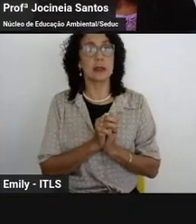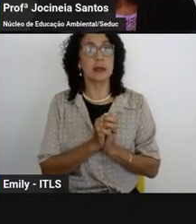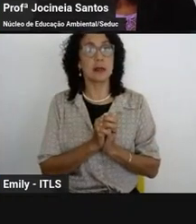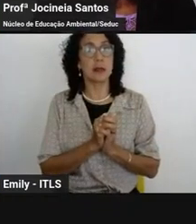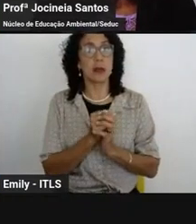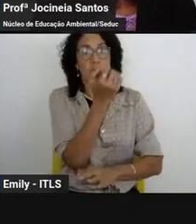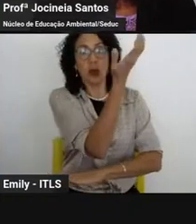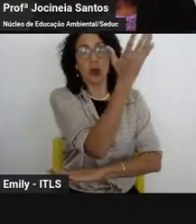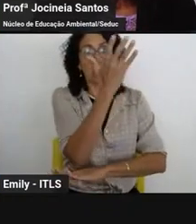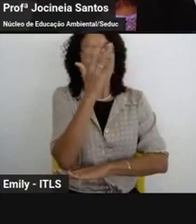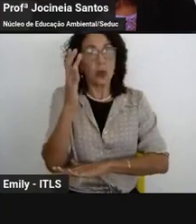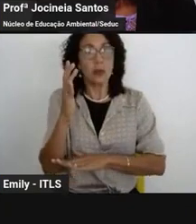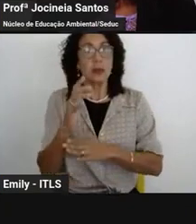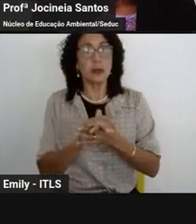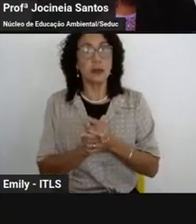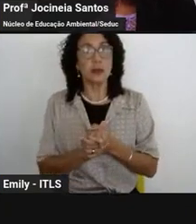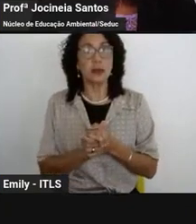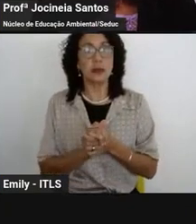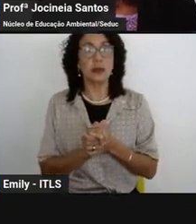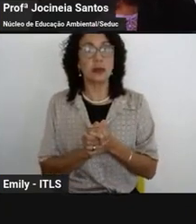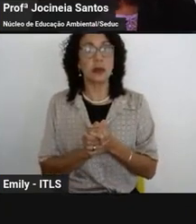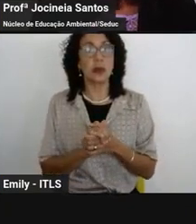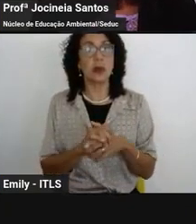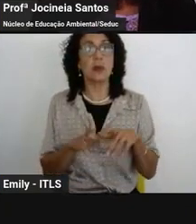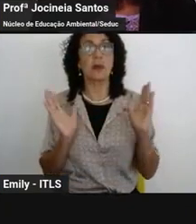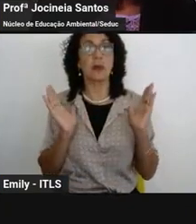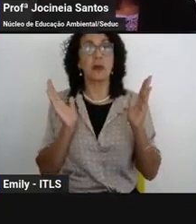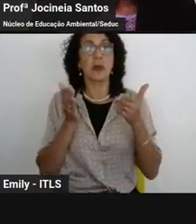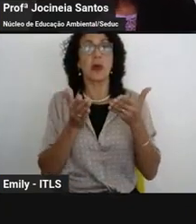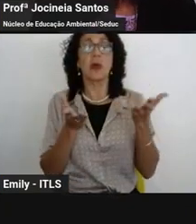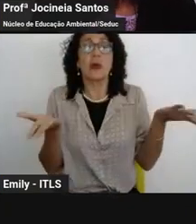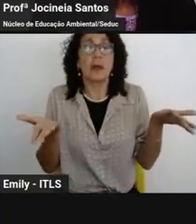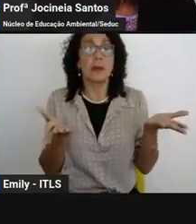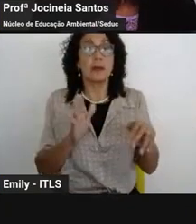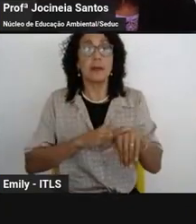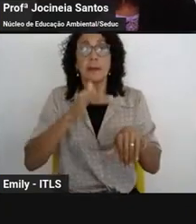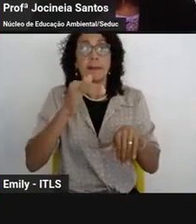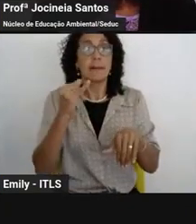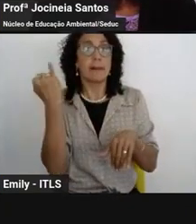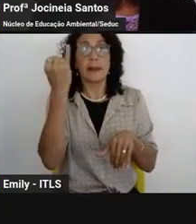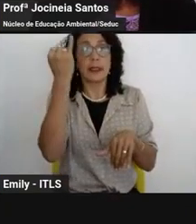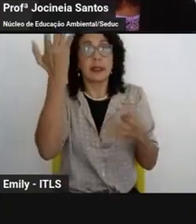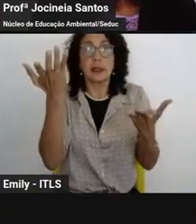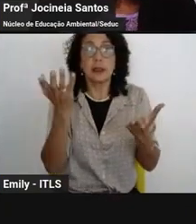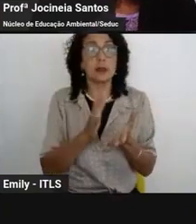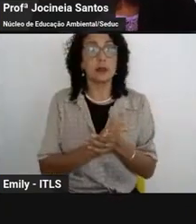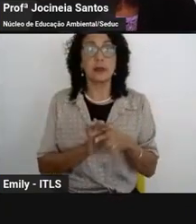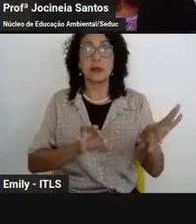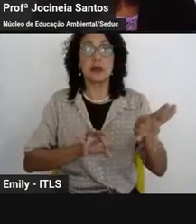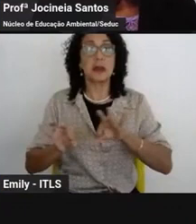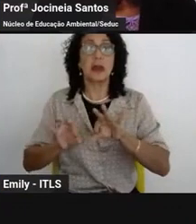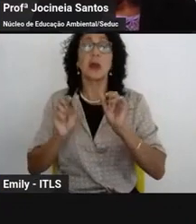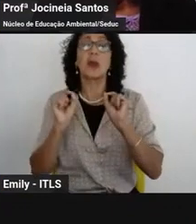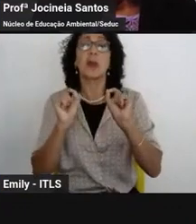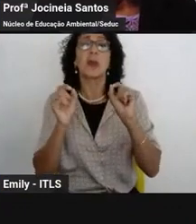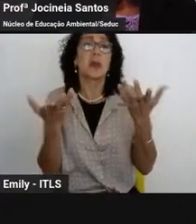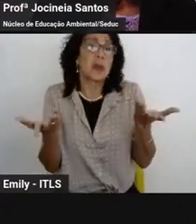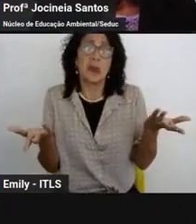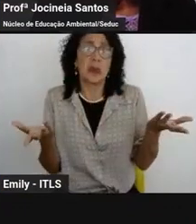ambiental eu gostaria de falar com vocês um pouquinho qual é a função do Ecoponto o que é um Ecoponto